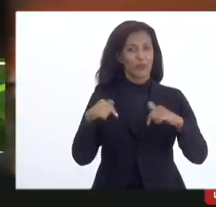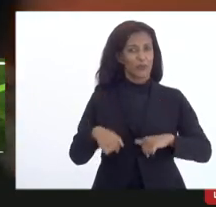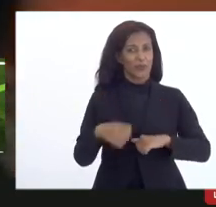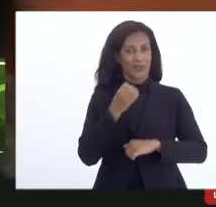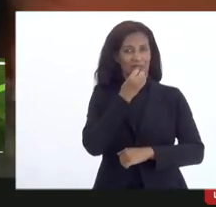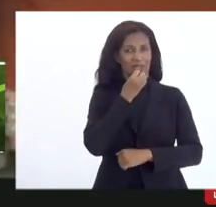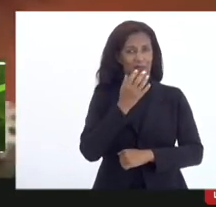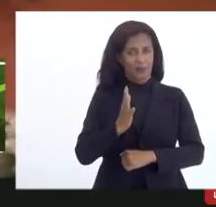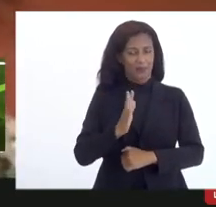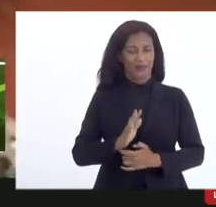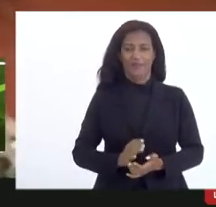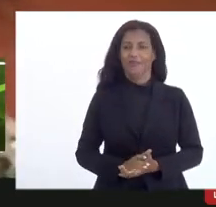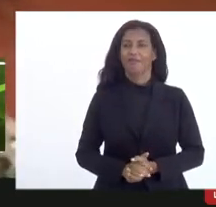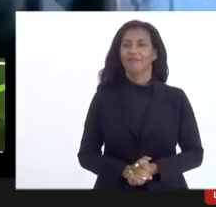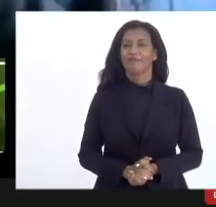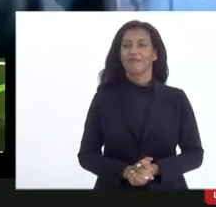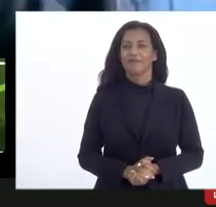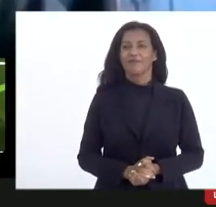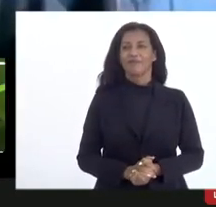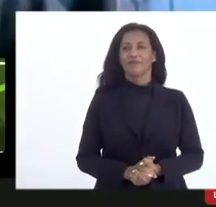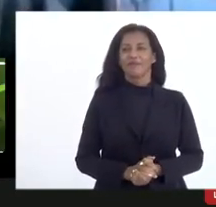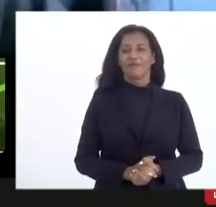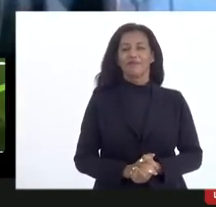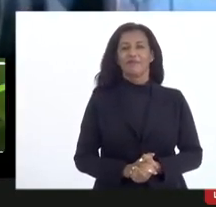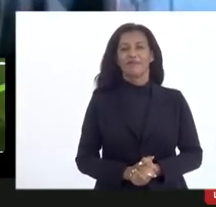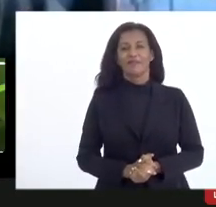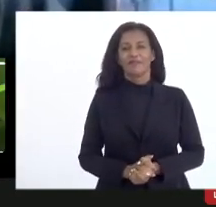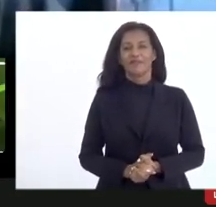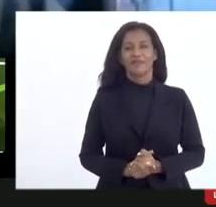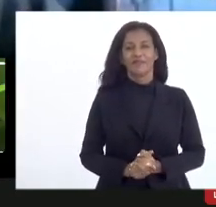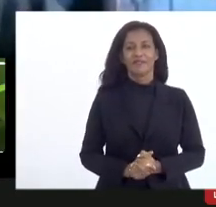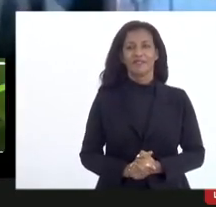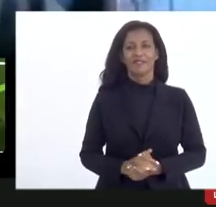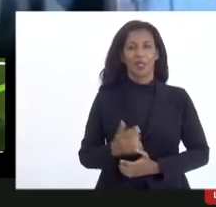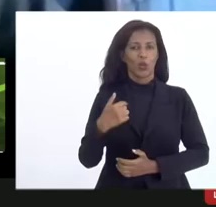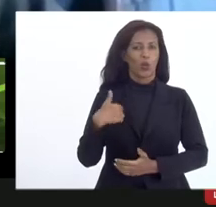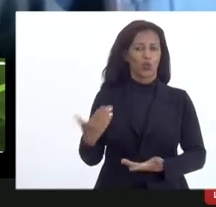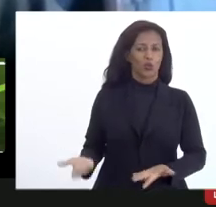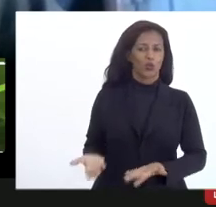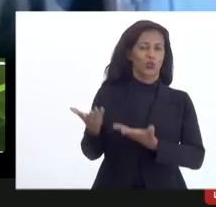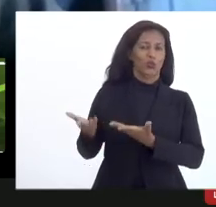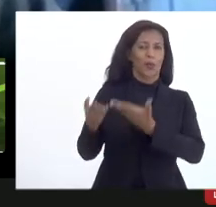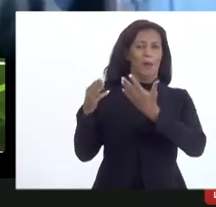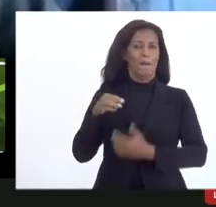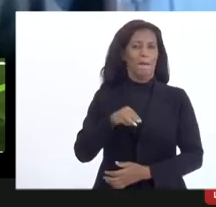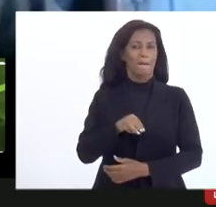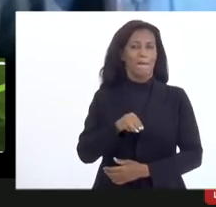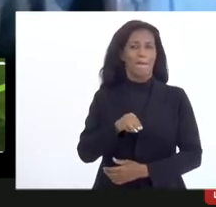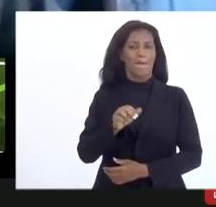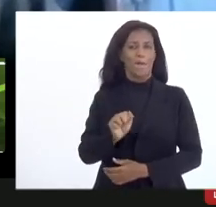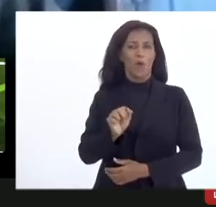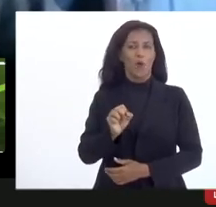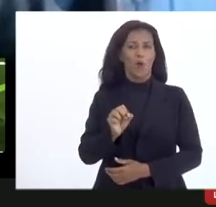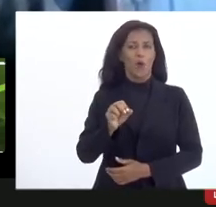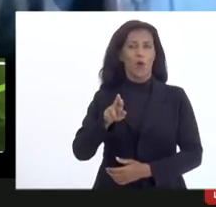o mérito aqui é da Morgana do Eduardo e a falha eu assumo e